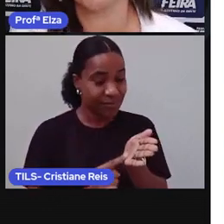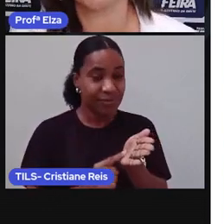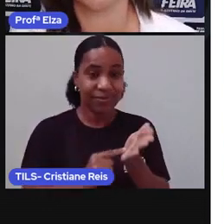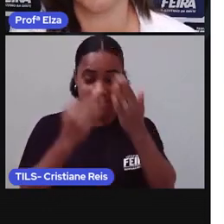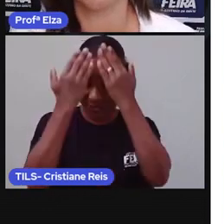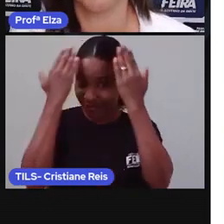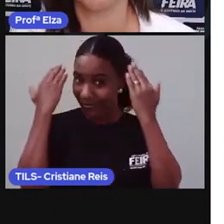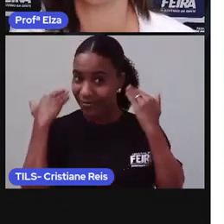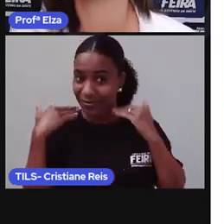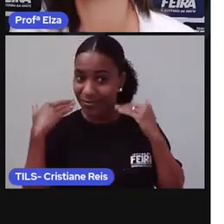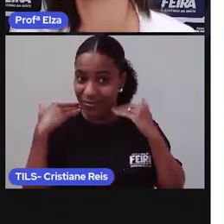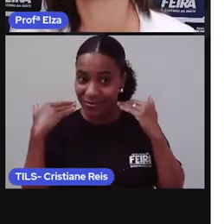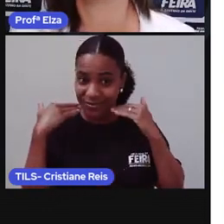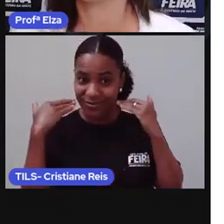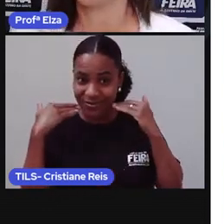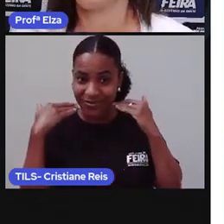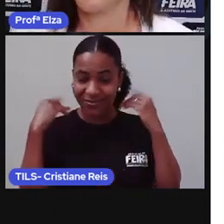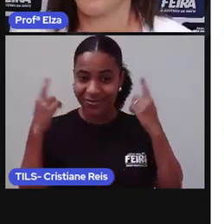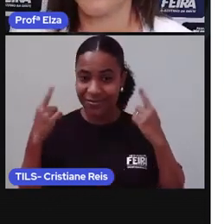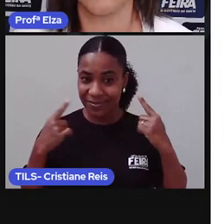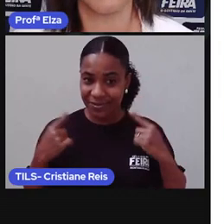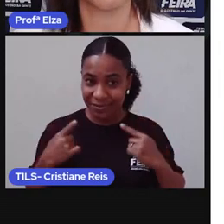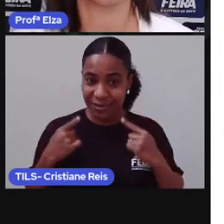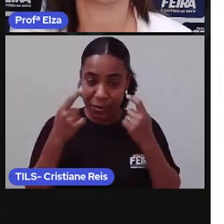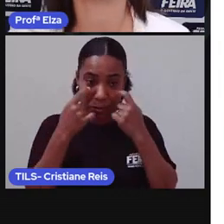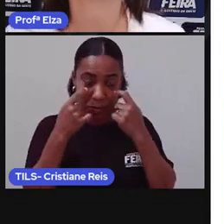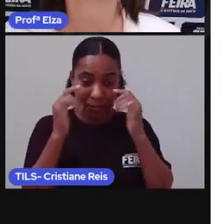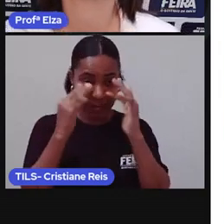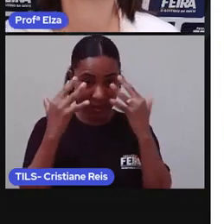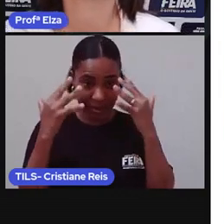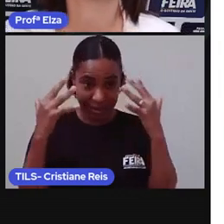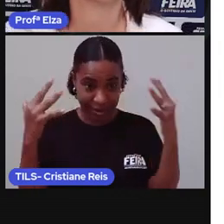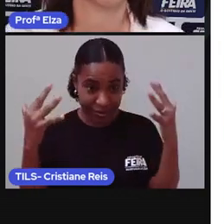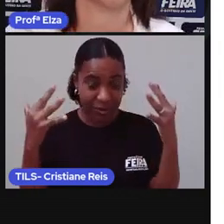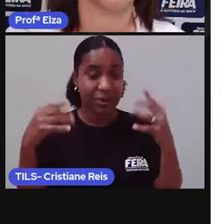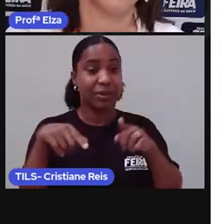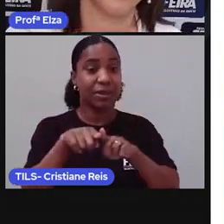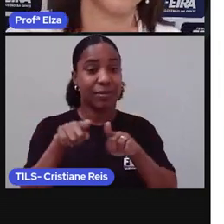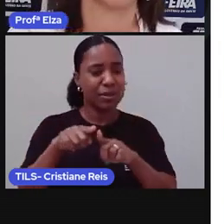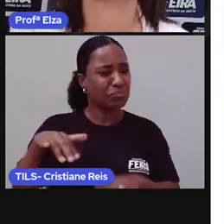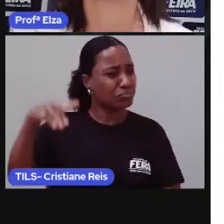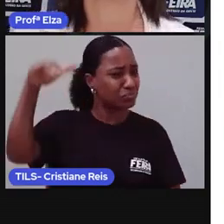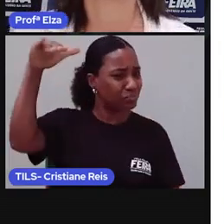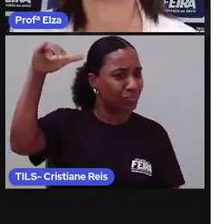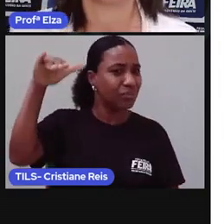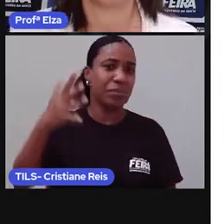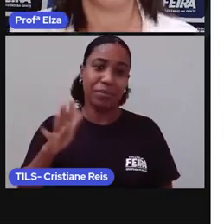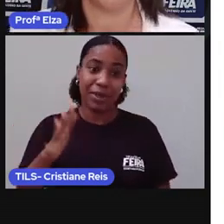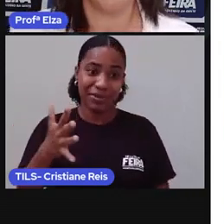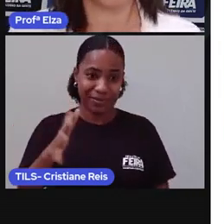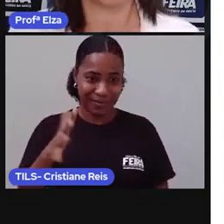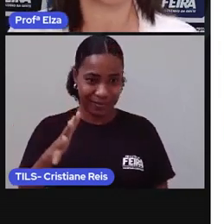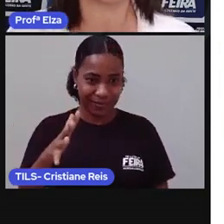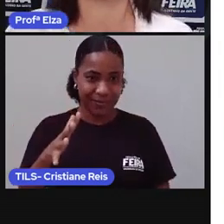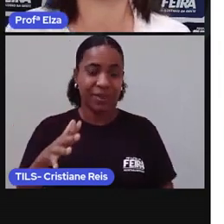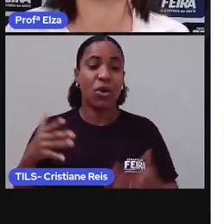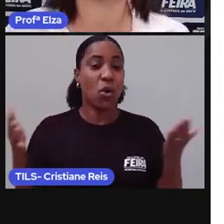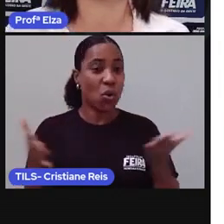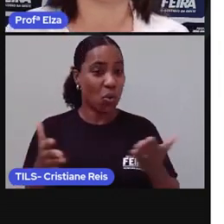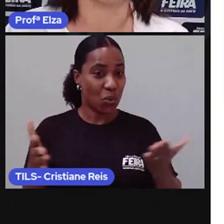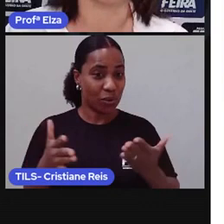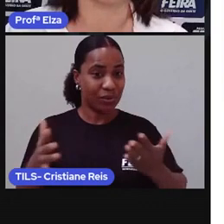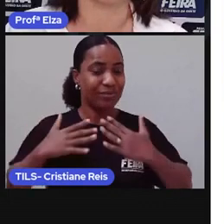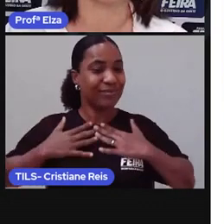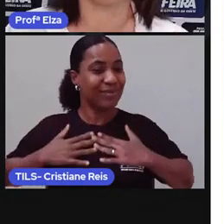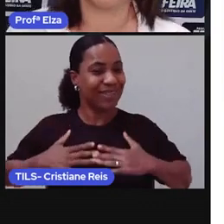castanhos, tamanho médio. Meus olhos também são castanhos, eu tenho estatura média. Hoje estou vestida